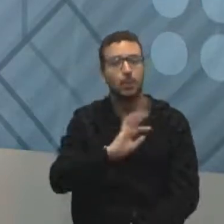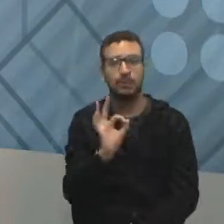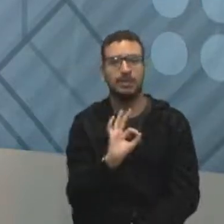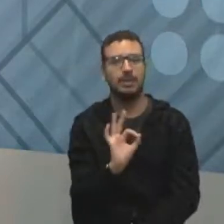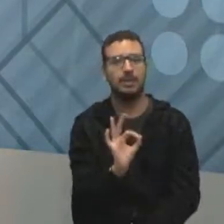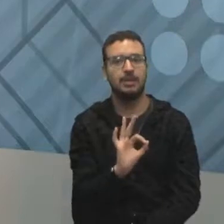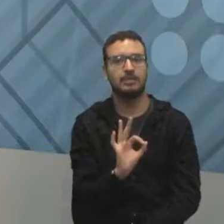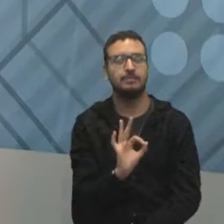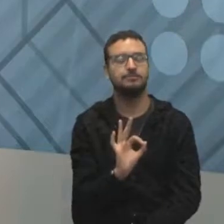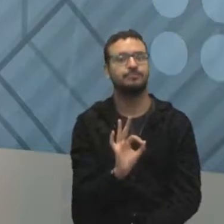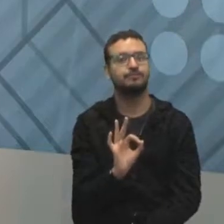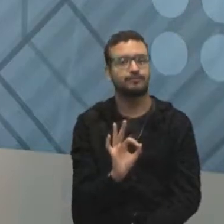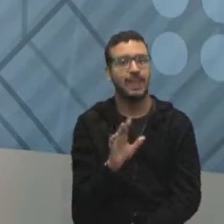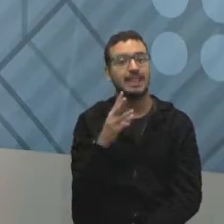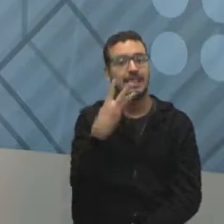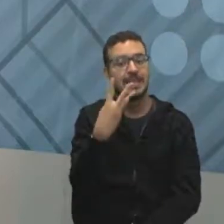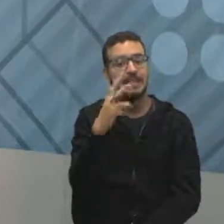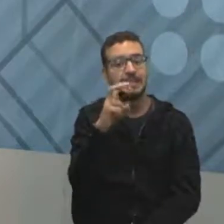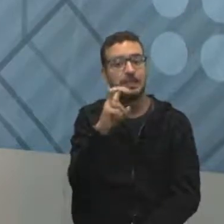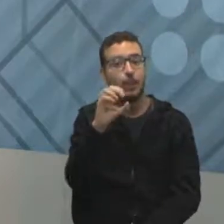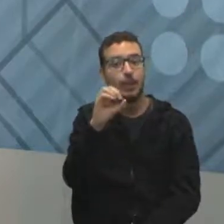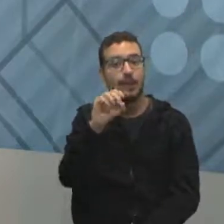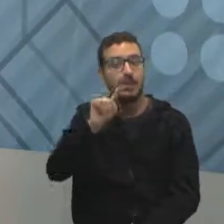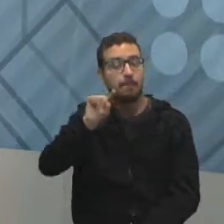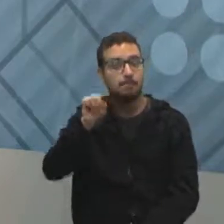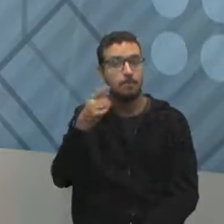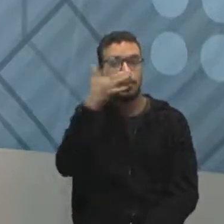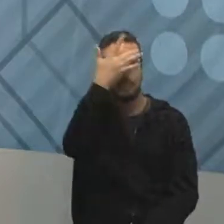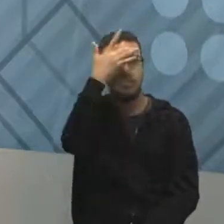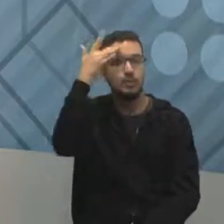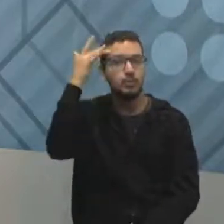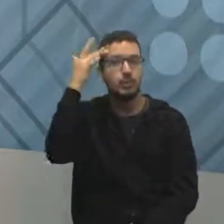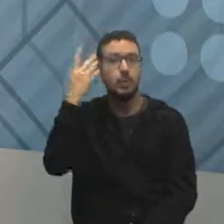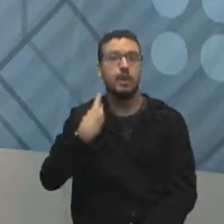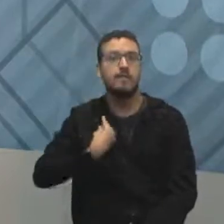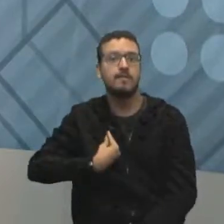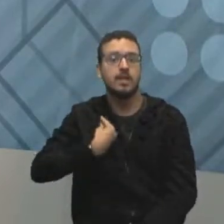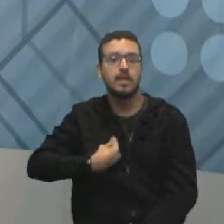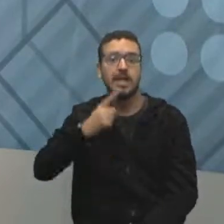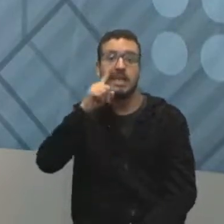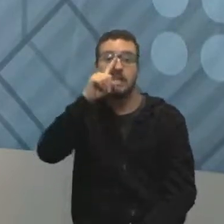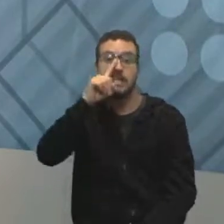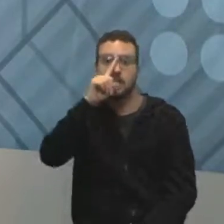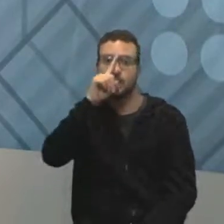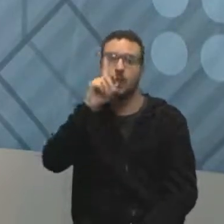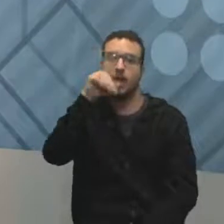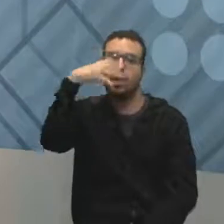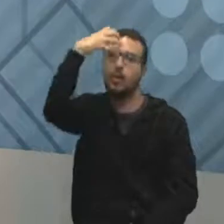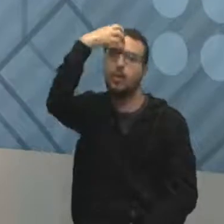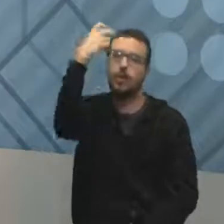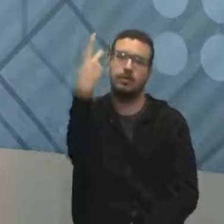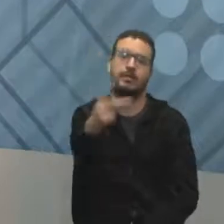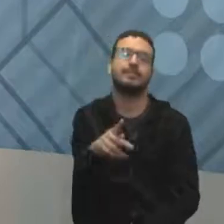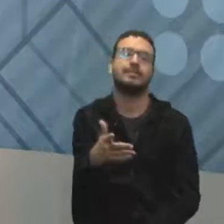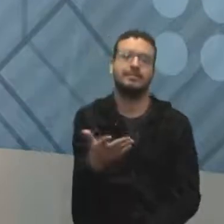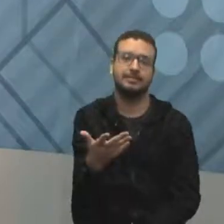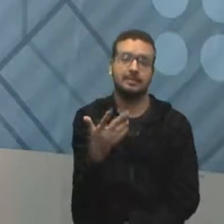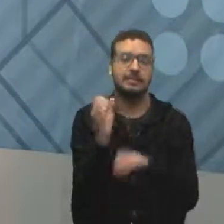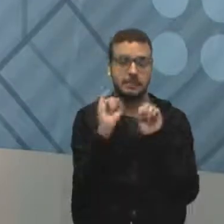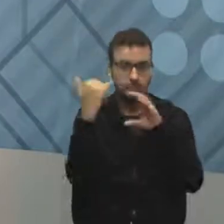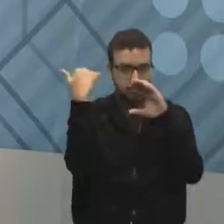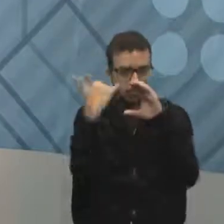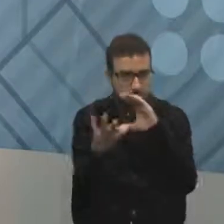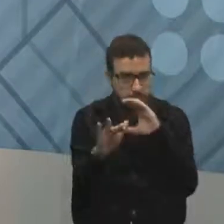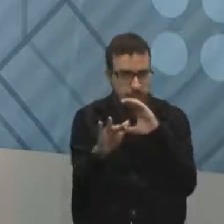que colocaram a vida dela, de cada uma delas, nas suas mãos. Então, recebeu e-mail?